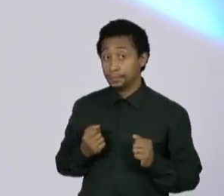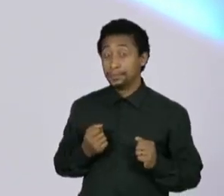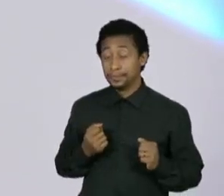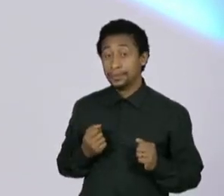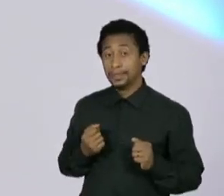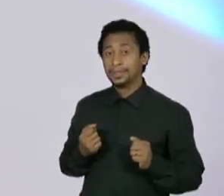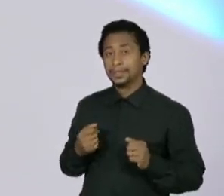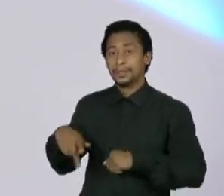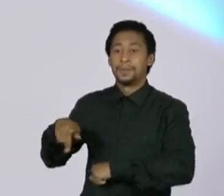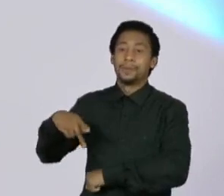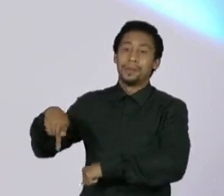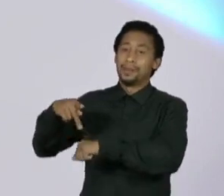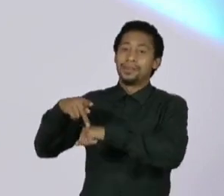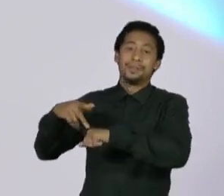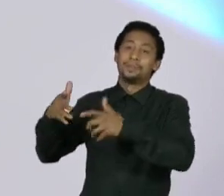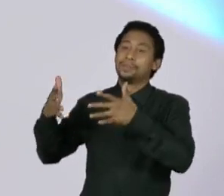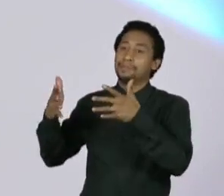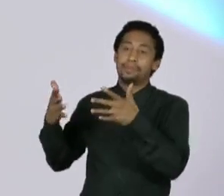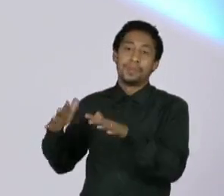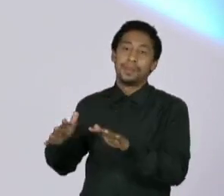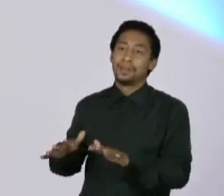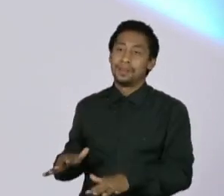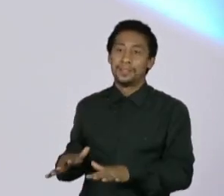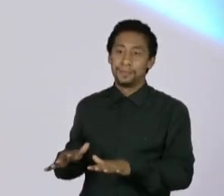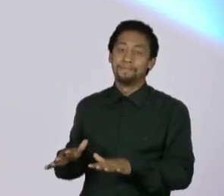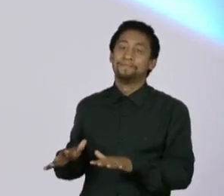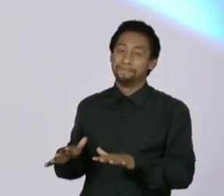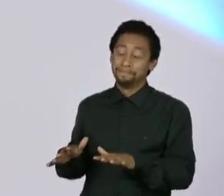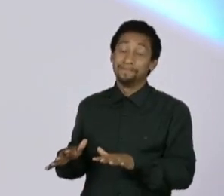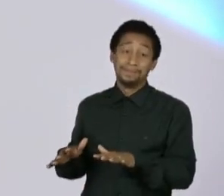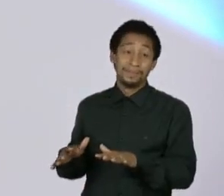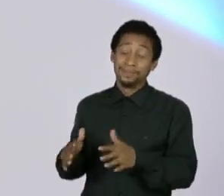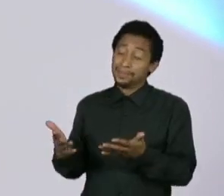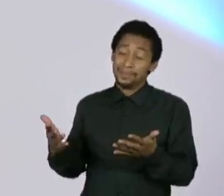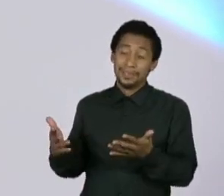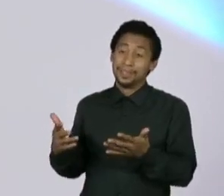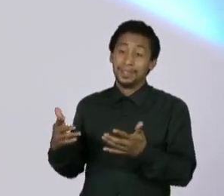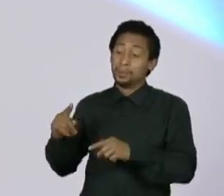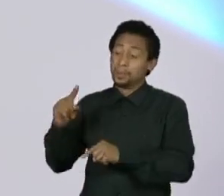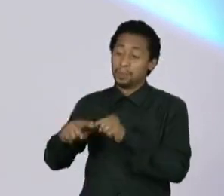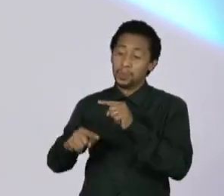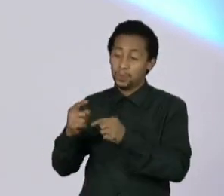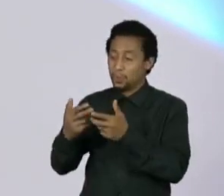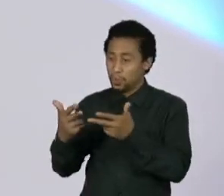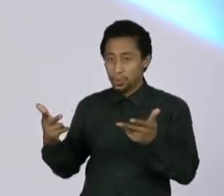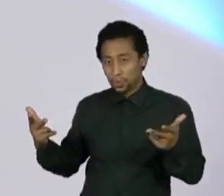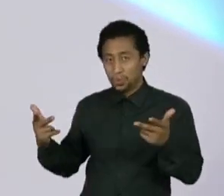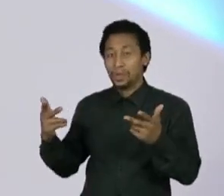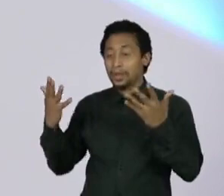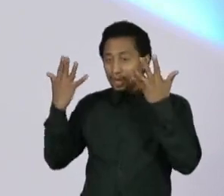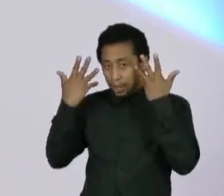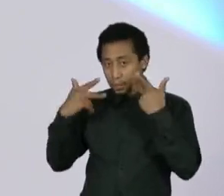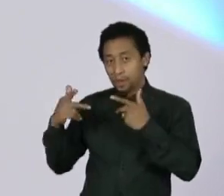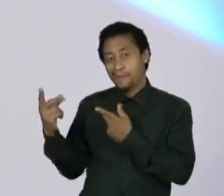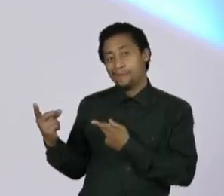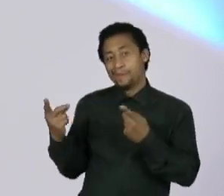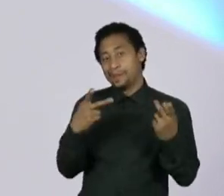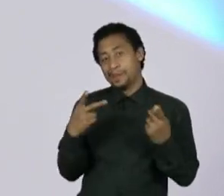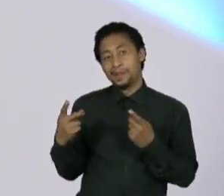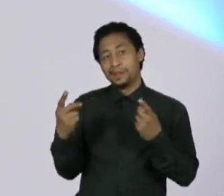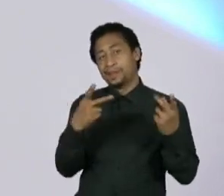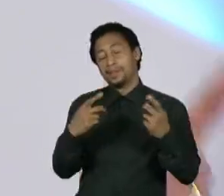o seu próprio país através dos recursos naturais e vendendo esses recursos para o Ocidente.